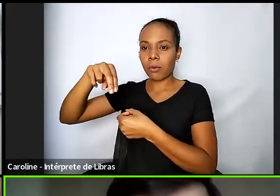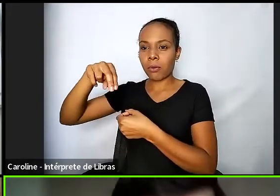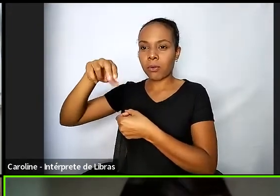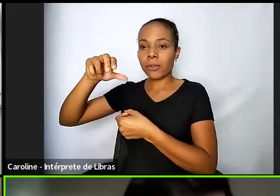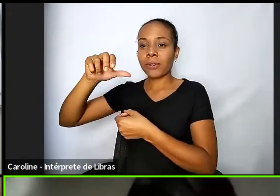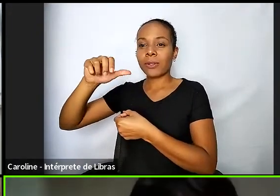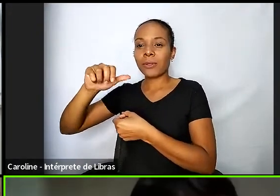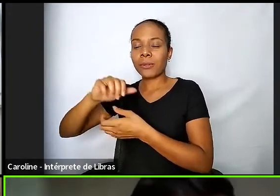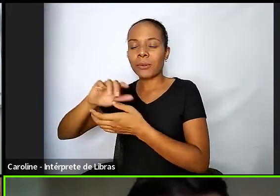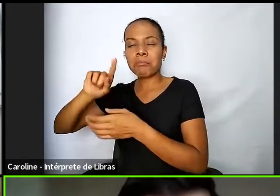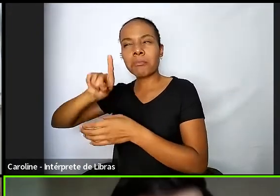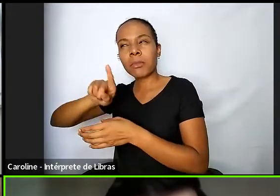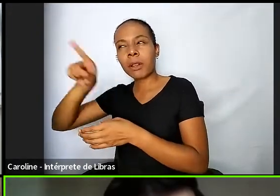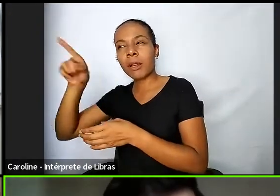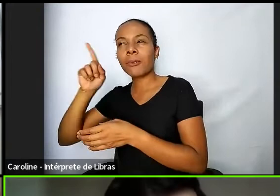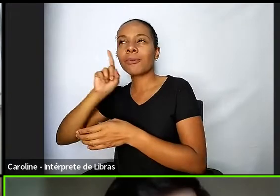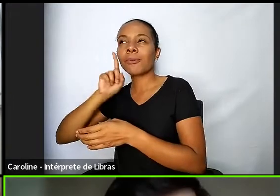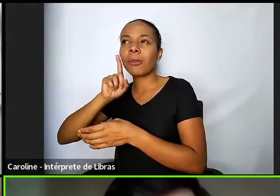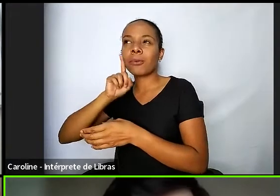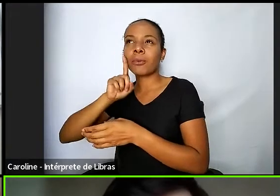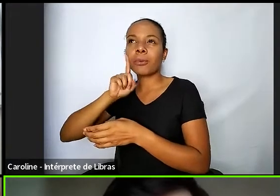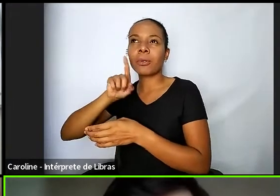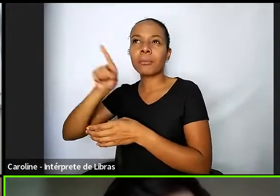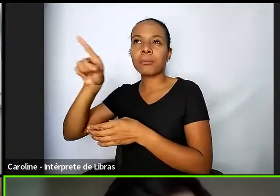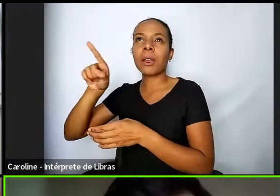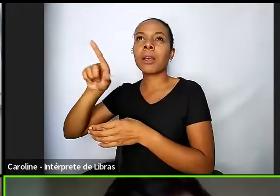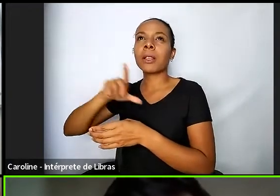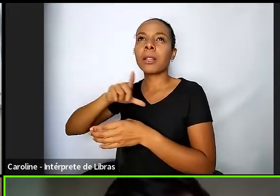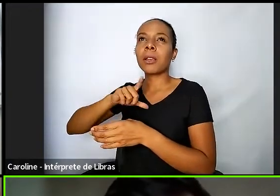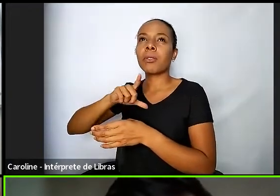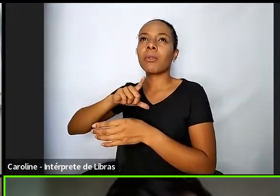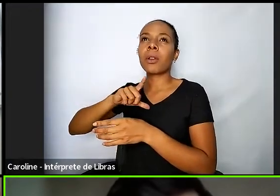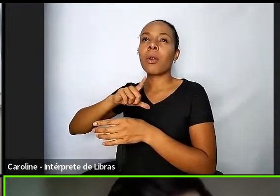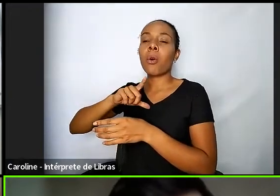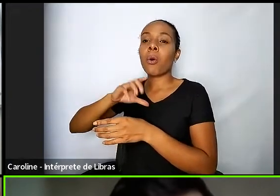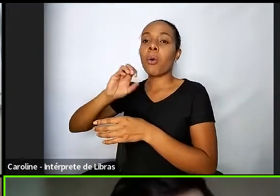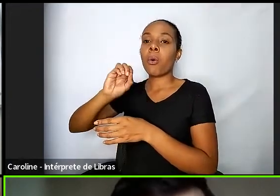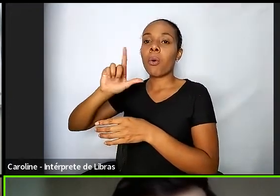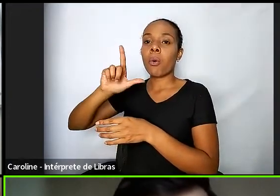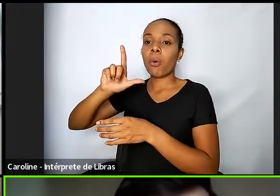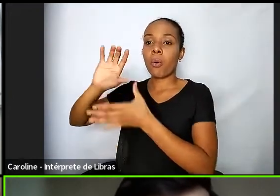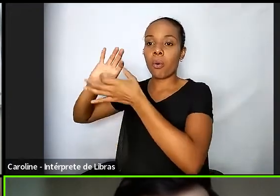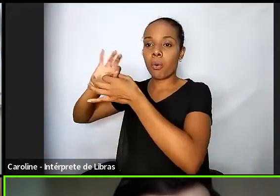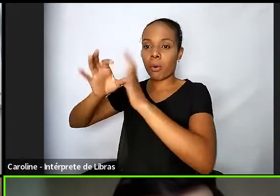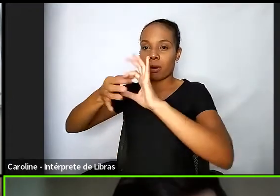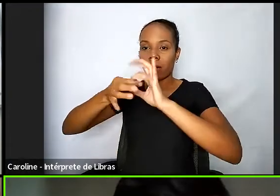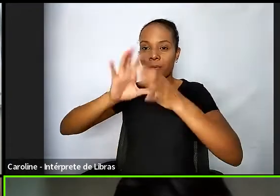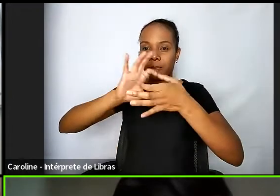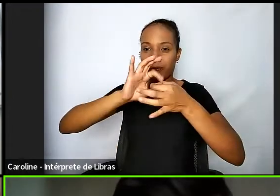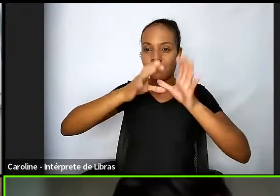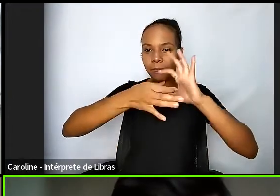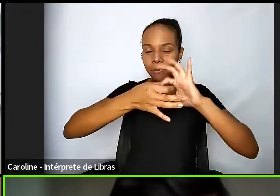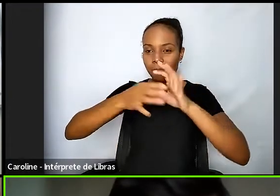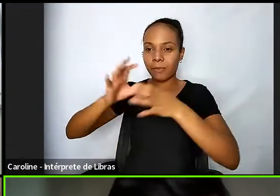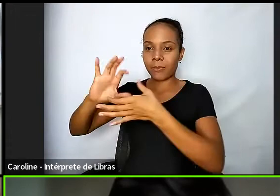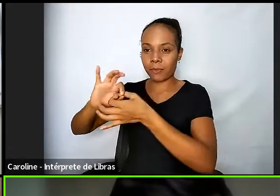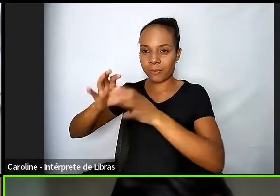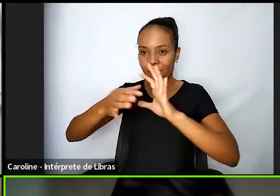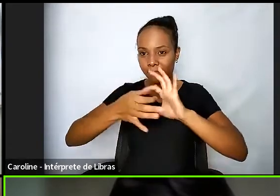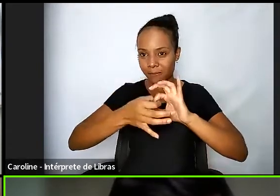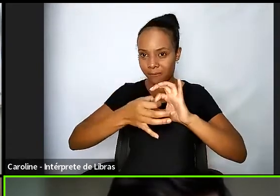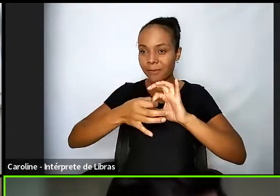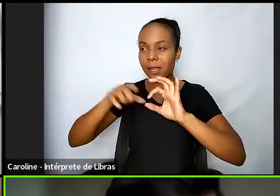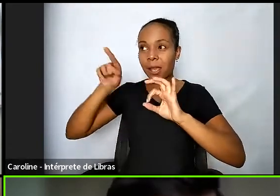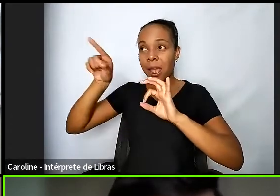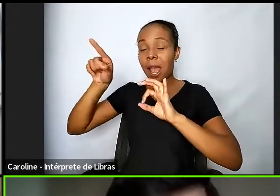logo após a realização das Olimpíadas e tal a cidade de Los Angeles faliu faliu